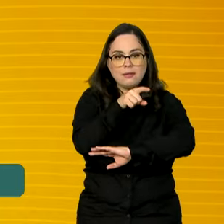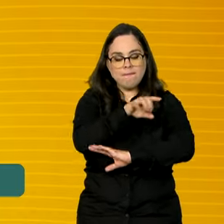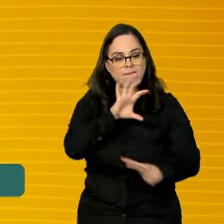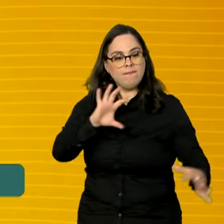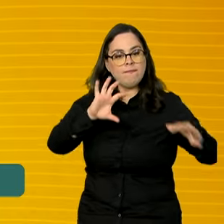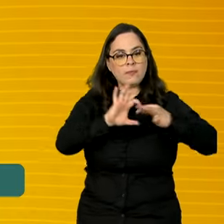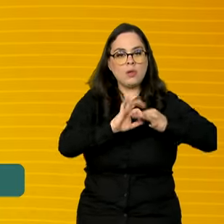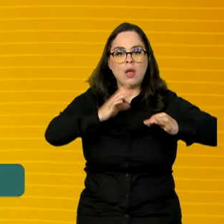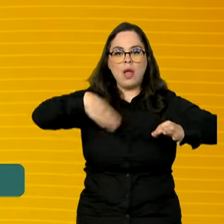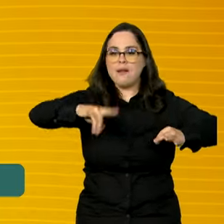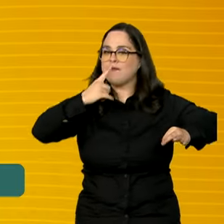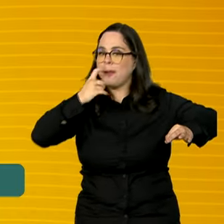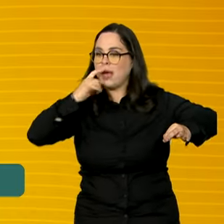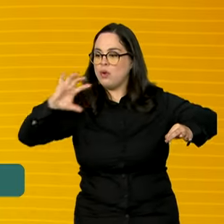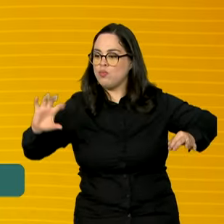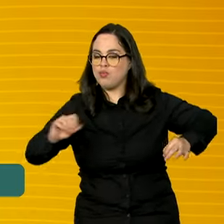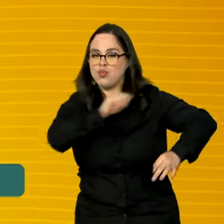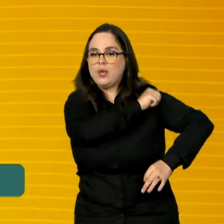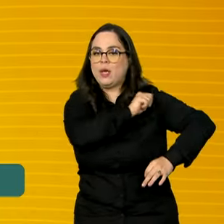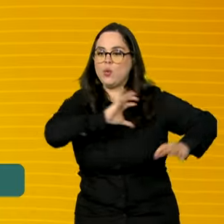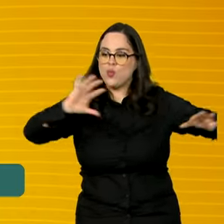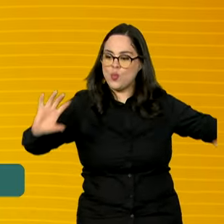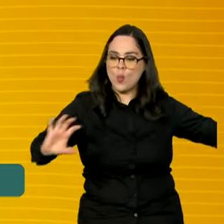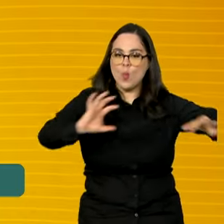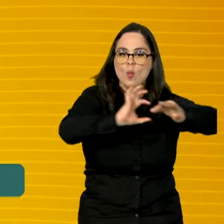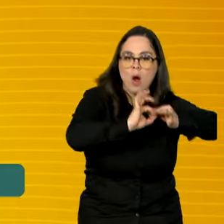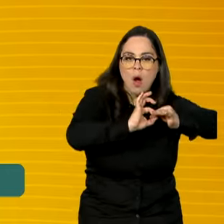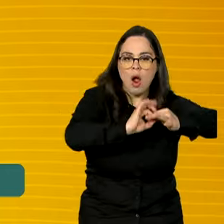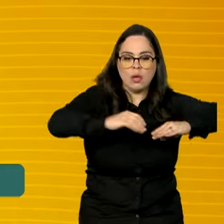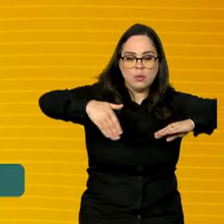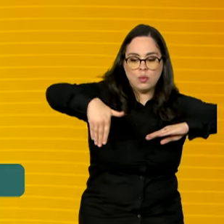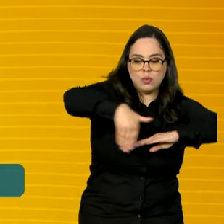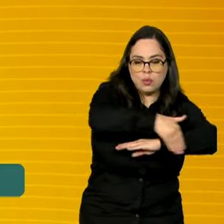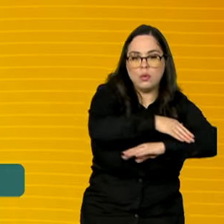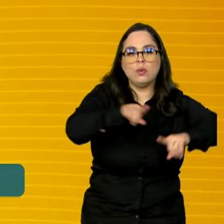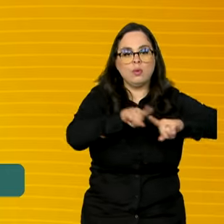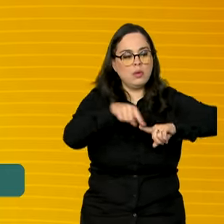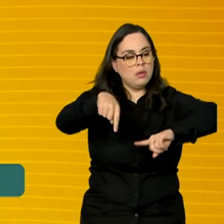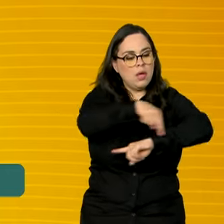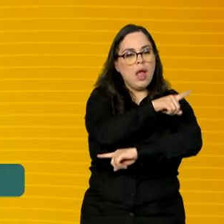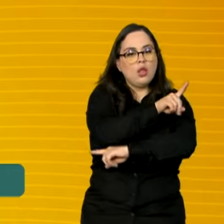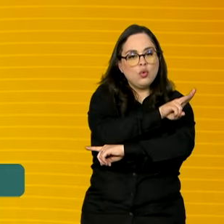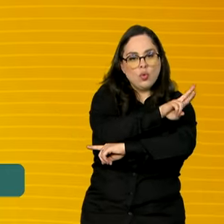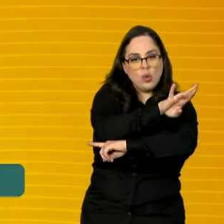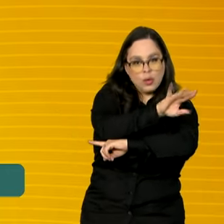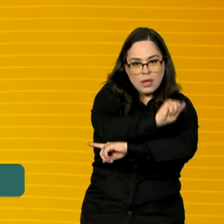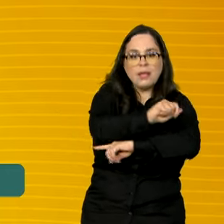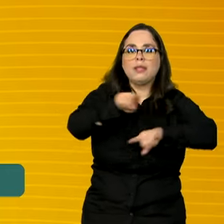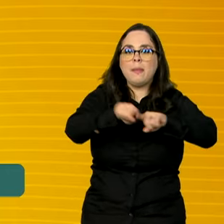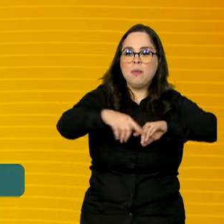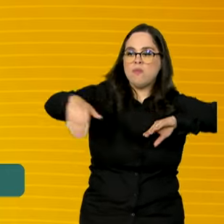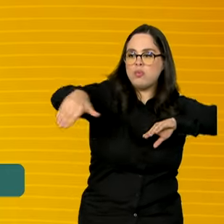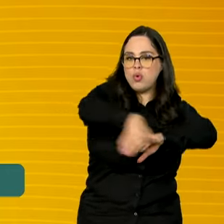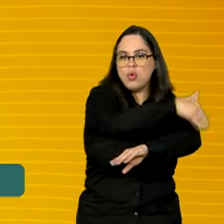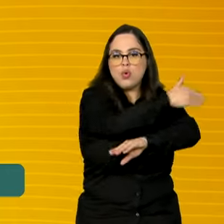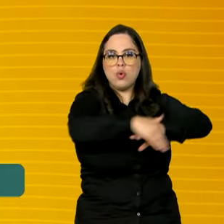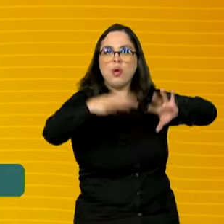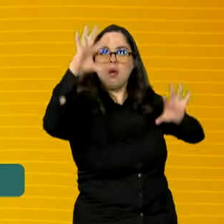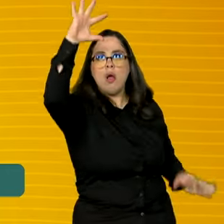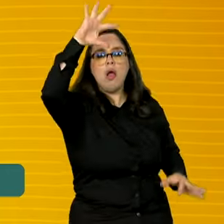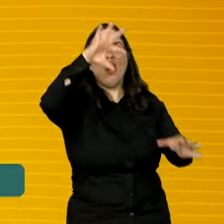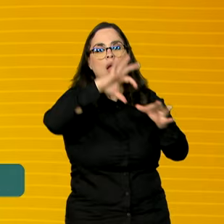conexão com a linha vermelha do Rio, conexão da Dutra com outras rodovias que cortam a região,